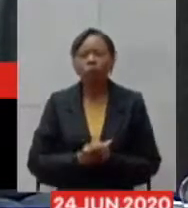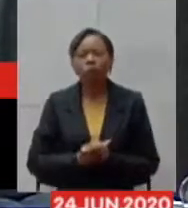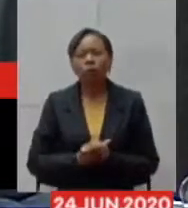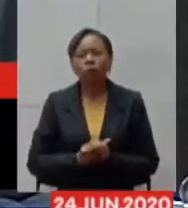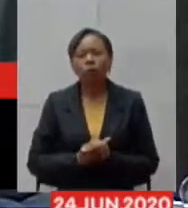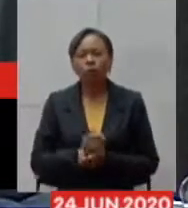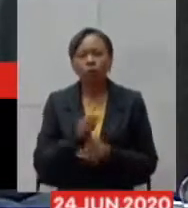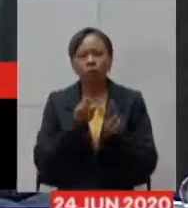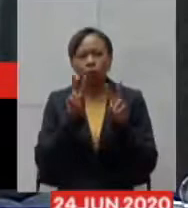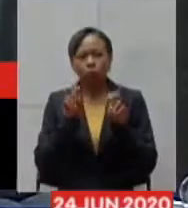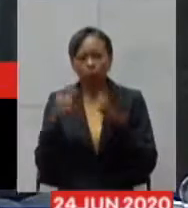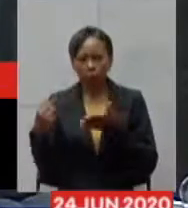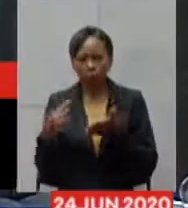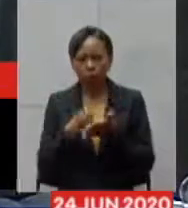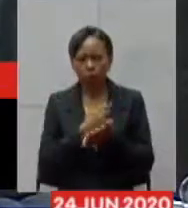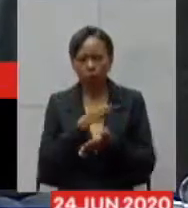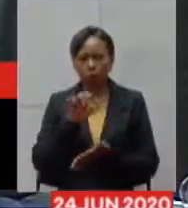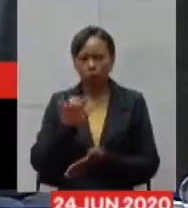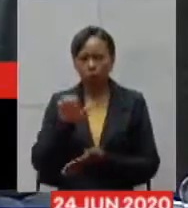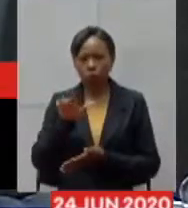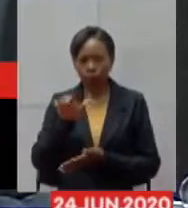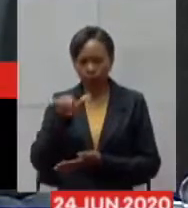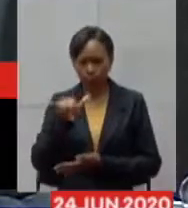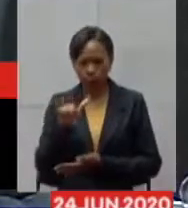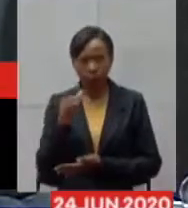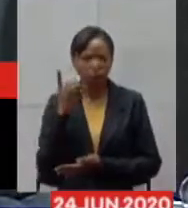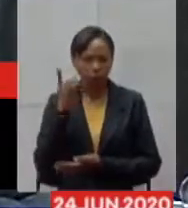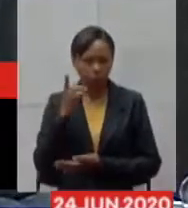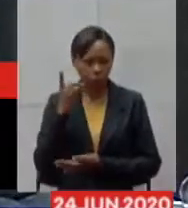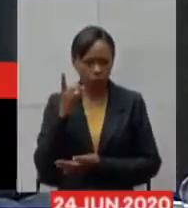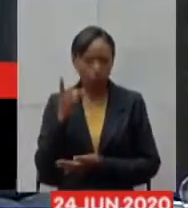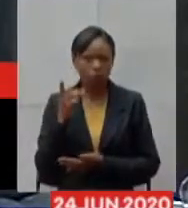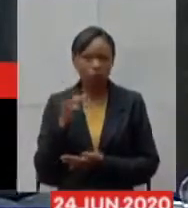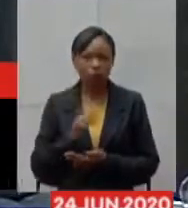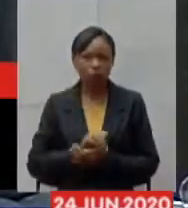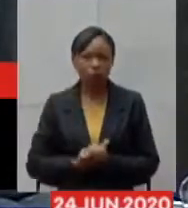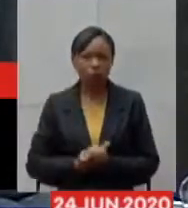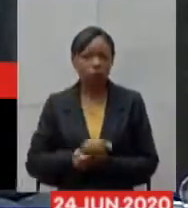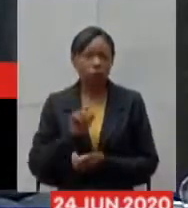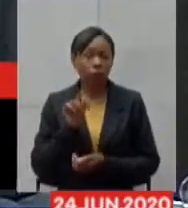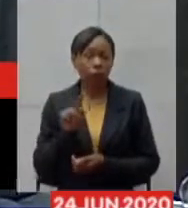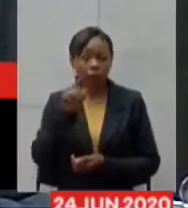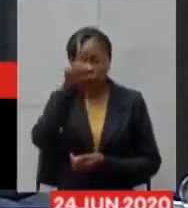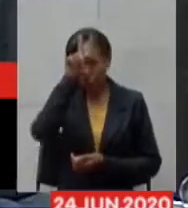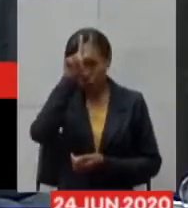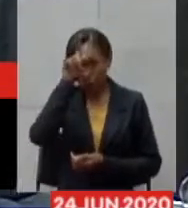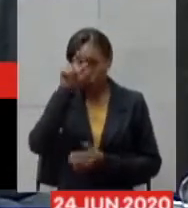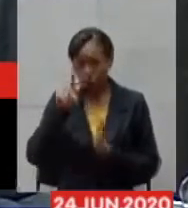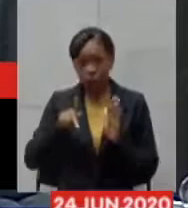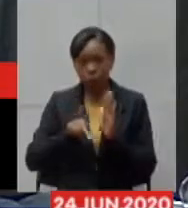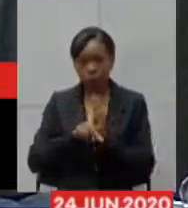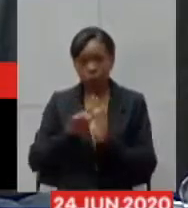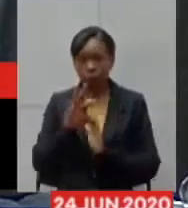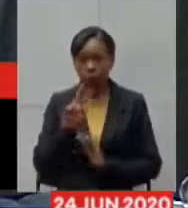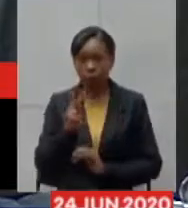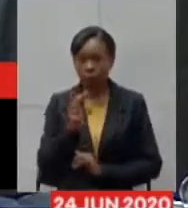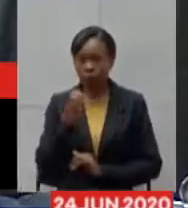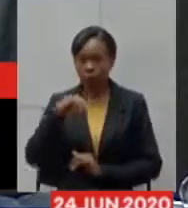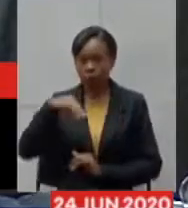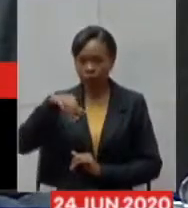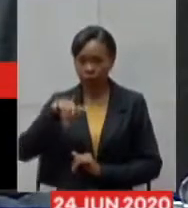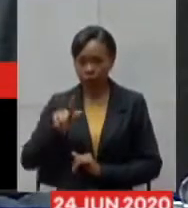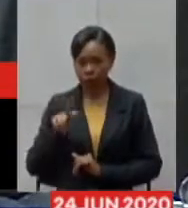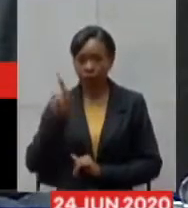a pergunta do deputado Ele Tarquino o Agarrade que é um hospital da FEMIG em Patos de Minas